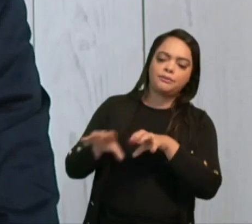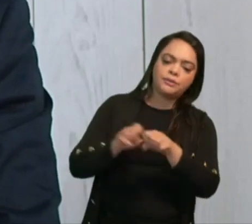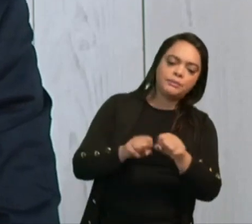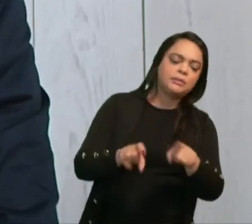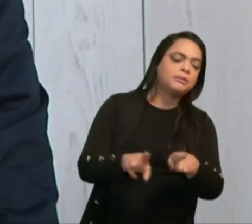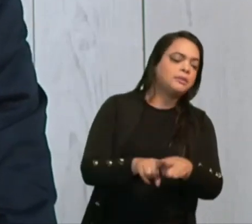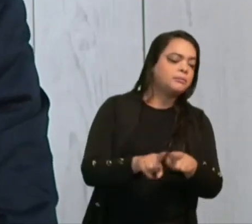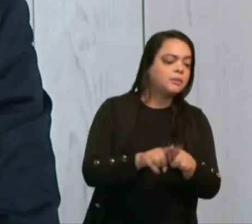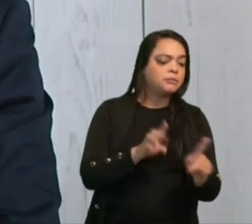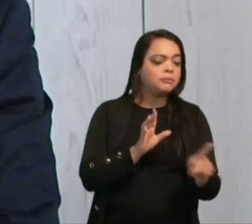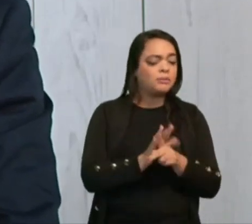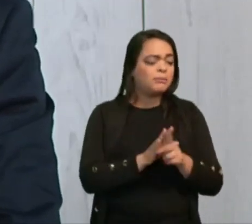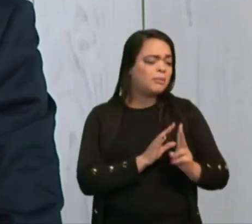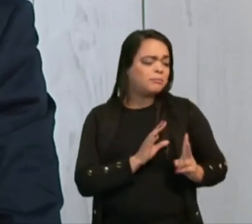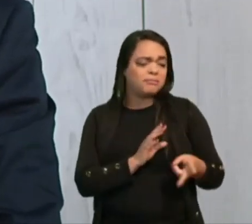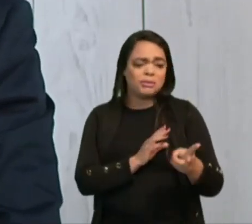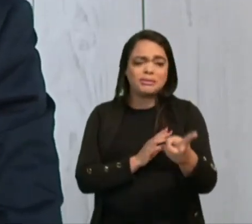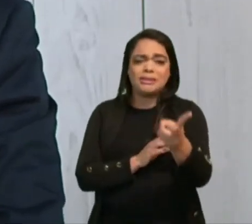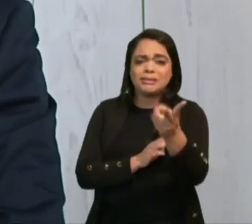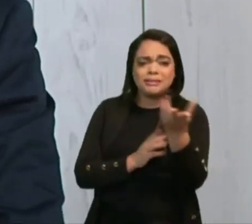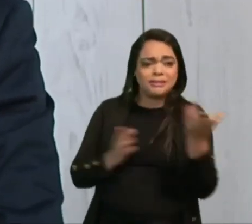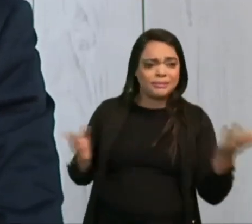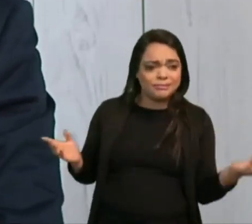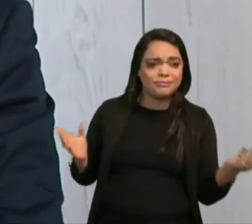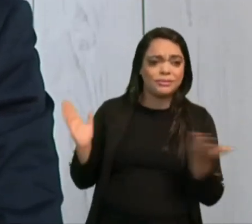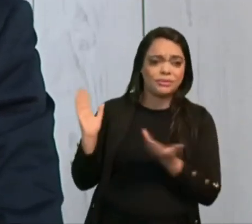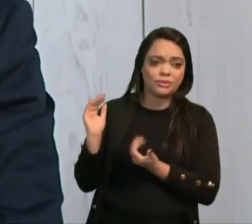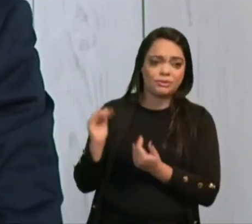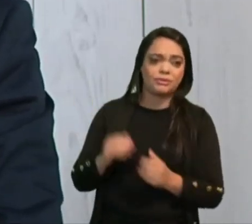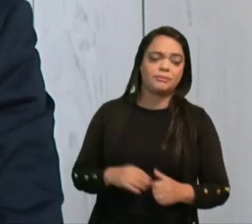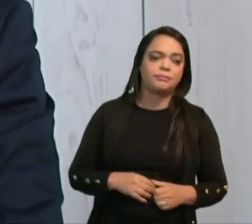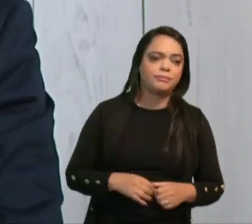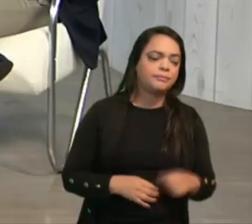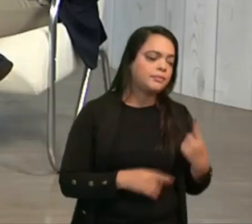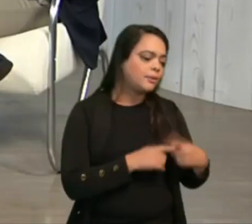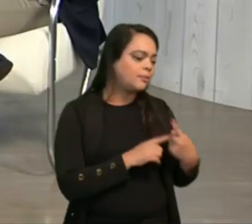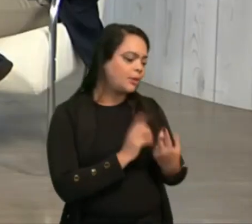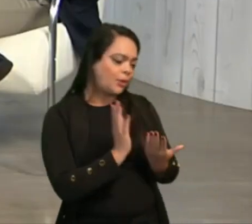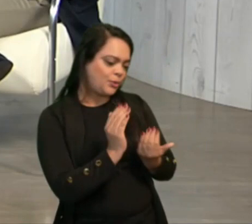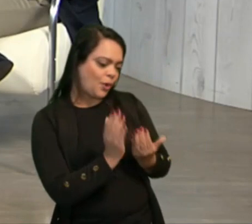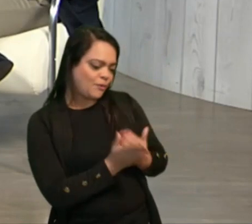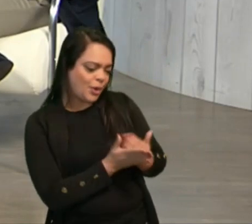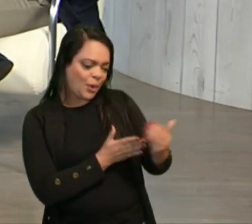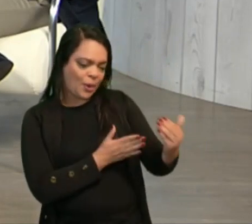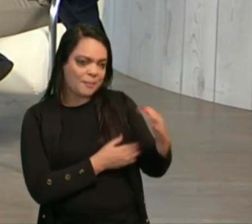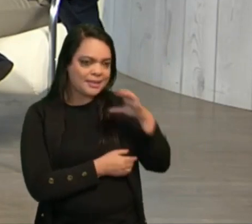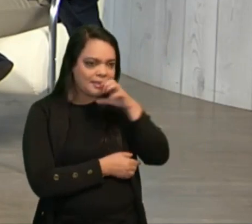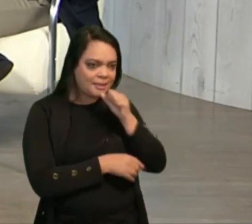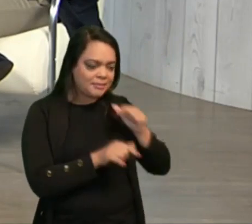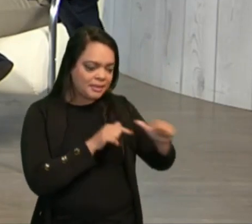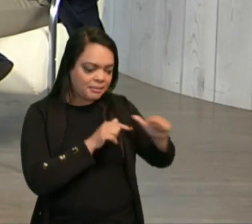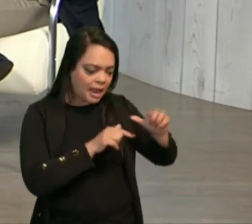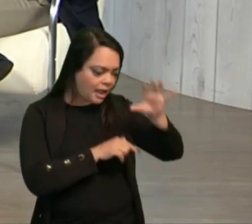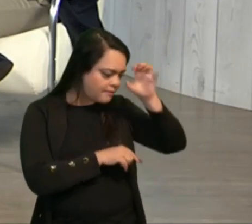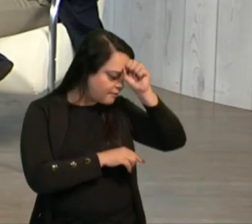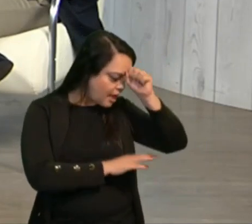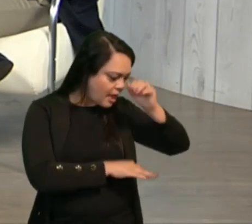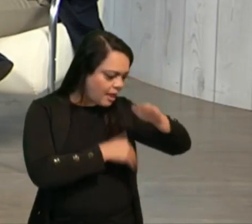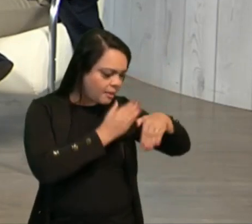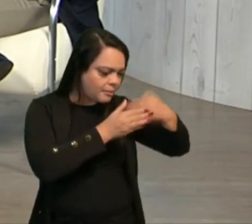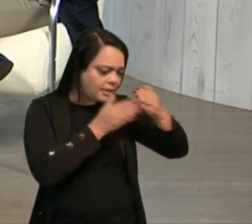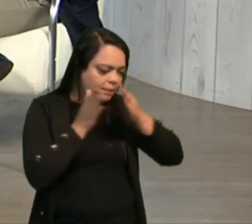também da própria manutenção da subsistência do jovem. É, até porque o jovem, começando cedo no trabalho, vai aprender ali todas as